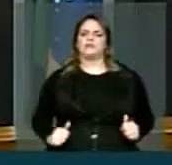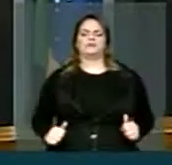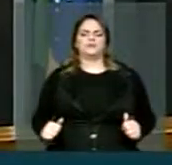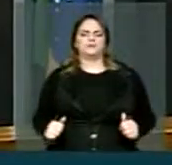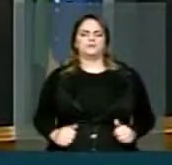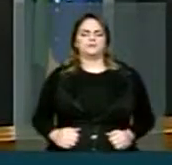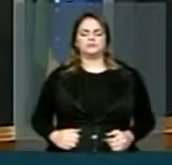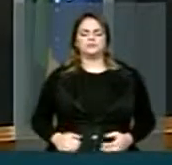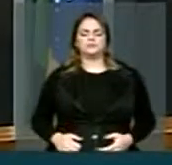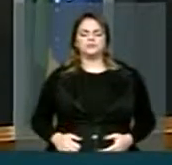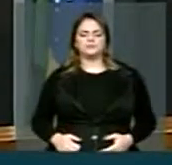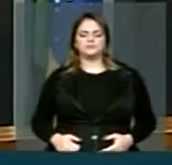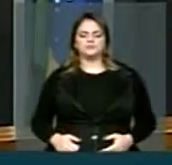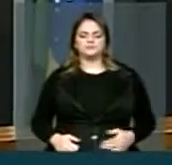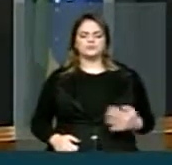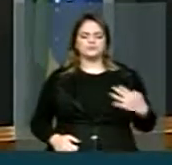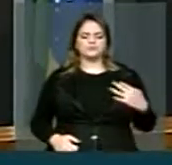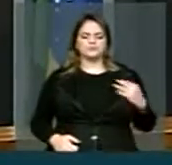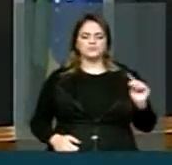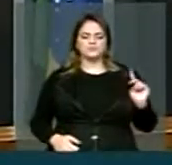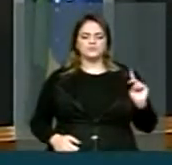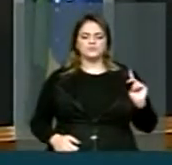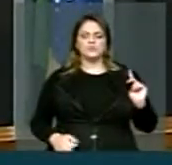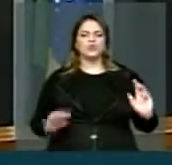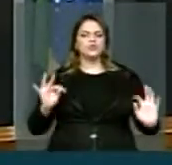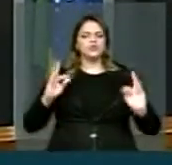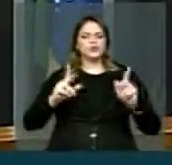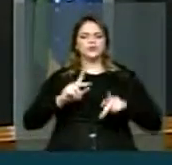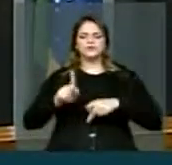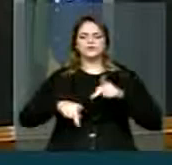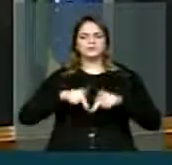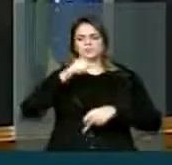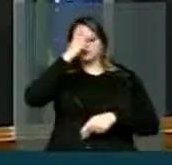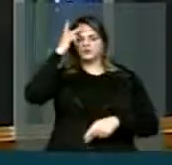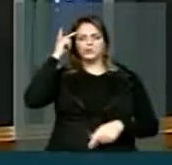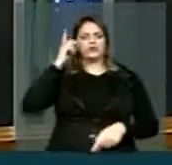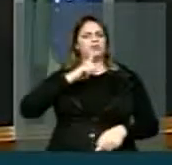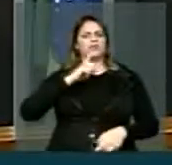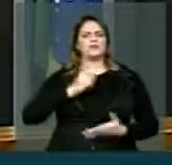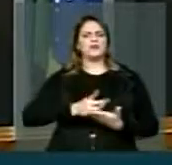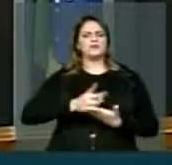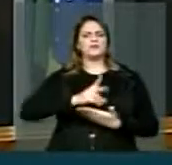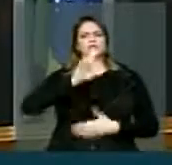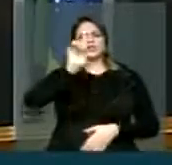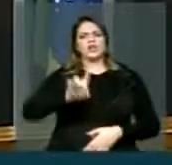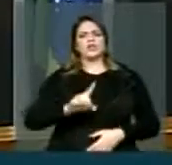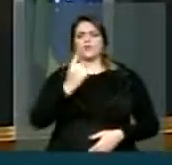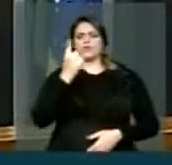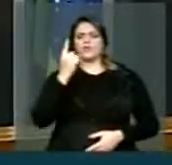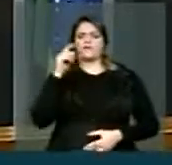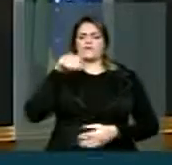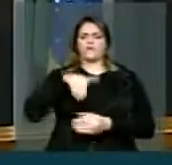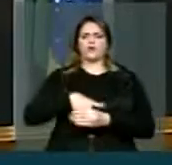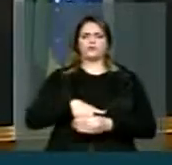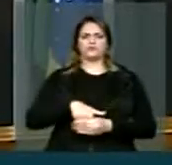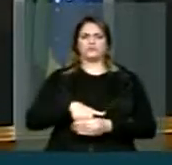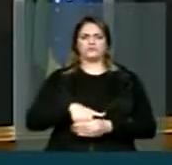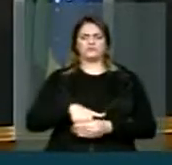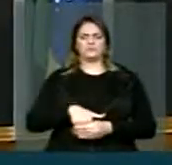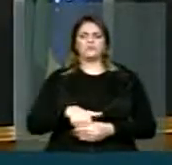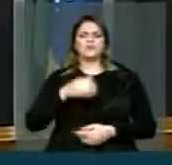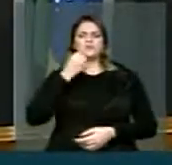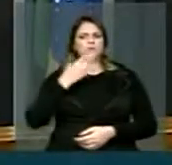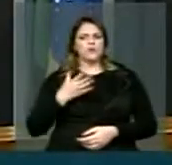ato democrático, porque todos os eleitores têm o mesmo direito, um voto só, e quando a gente vê o sucesso da